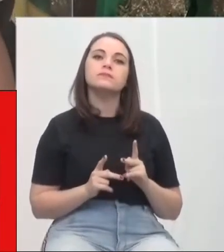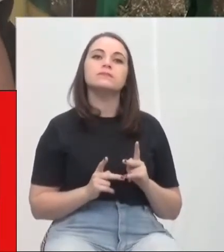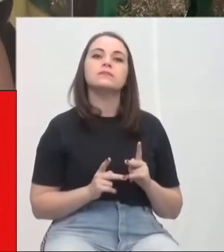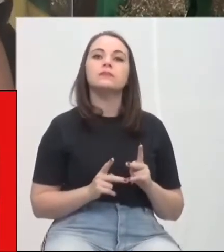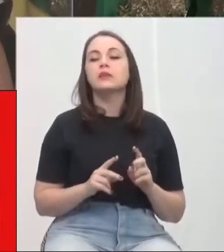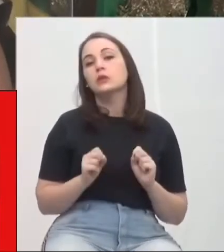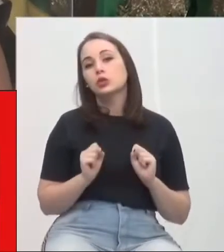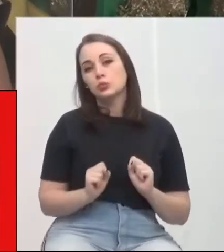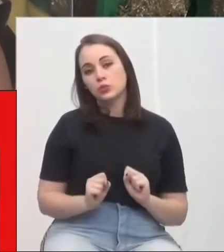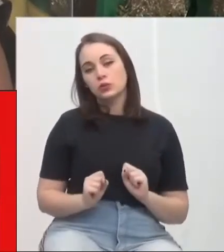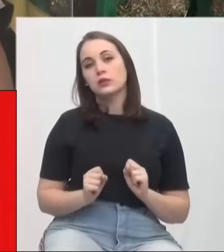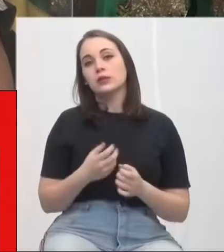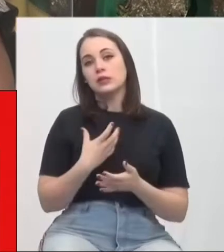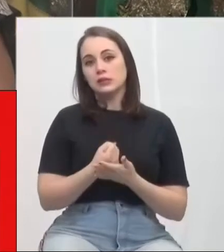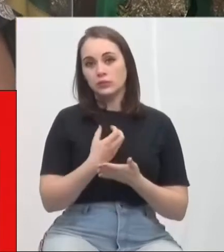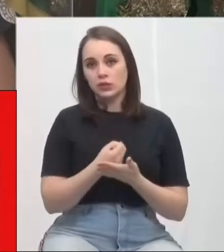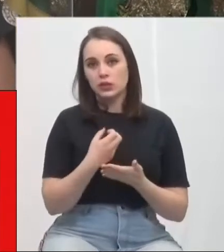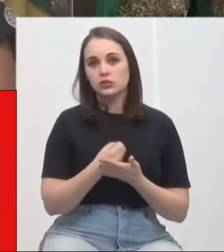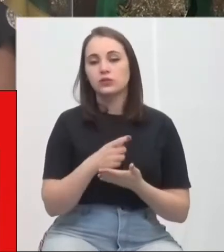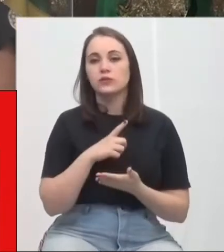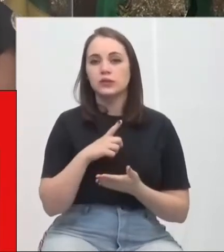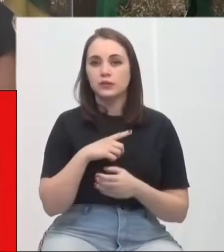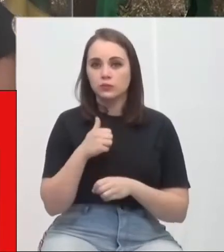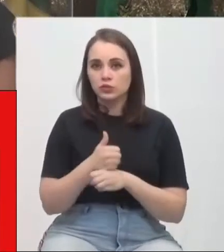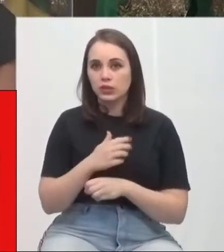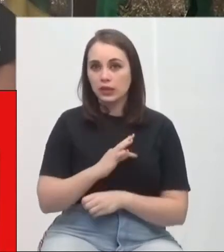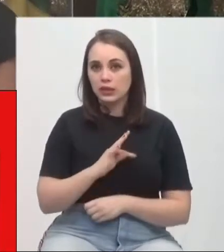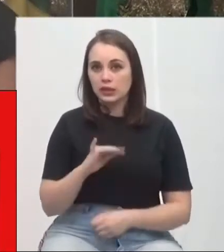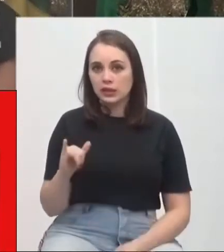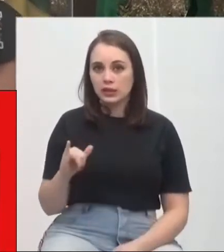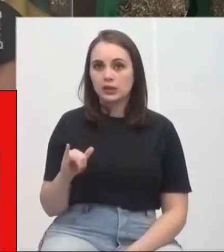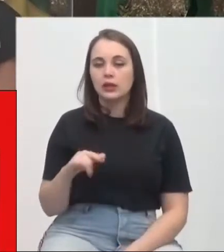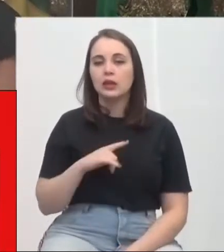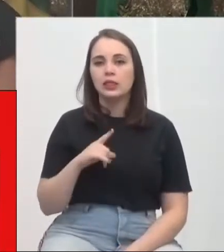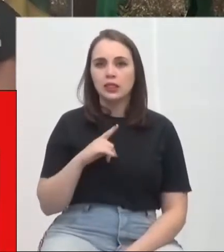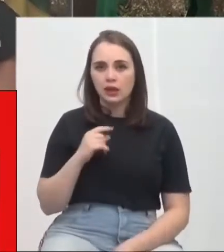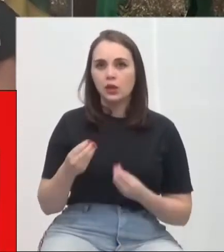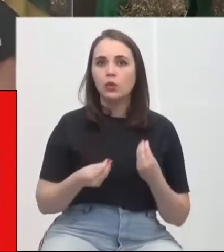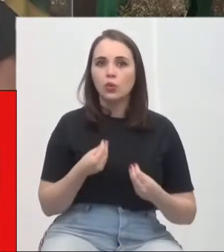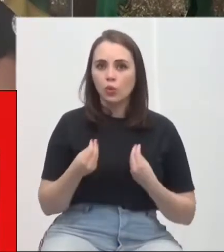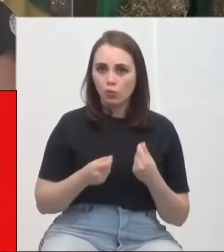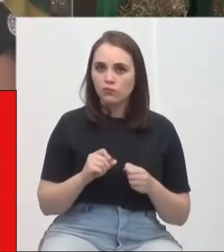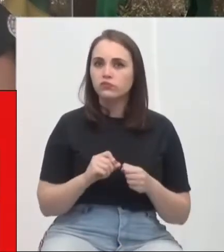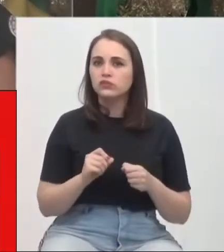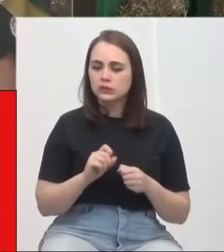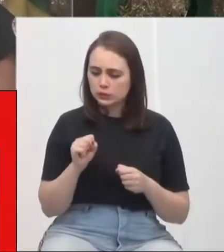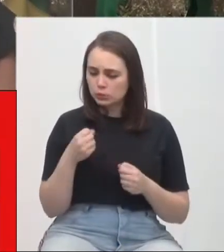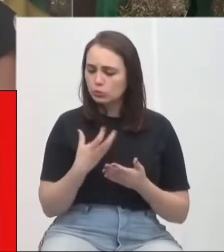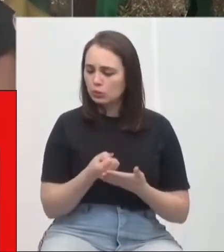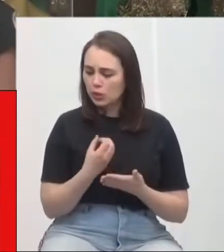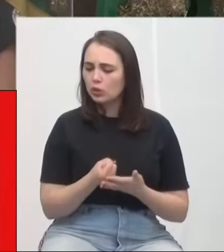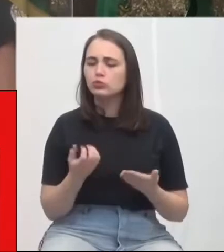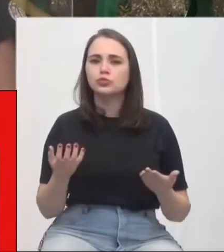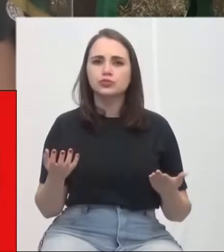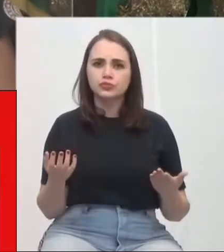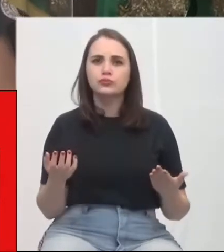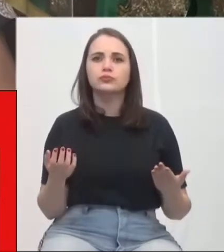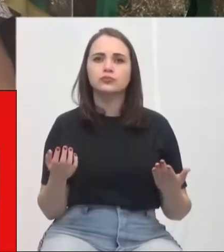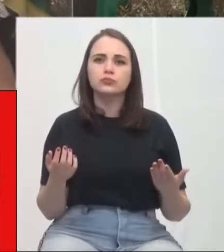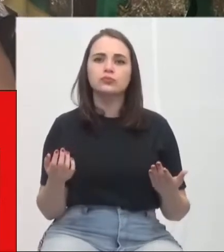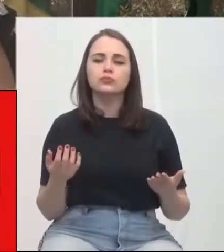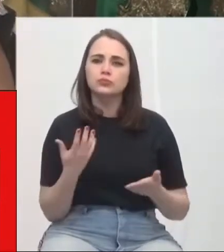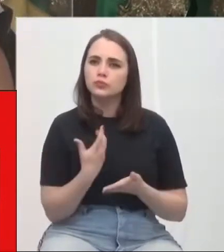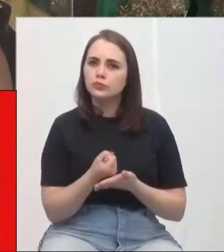aplicativo, inclusive nós temos uma diretoria de TI, que tem condições de estar fazendo esse aplicativo, um